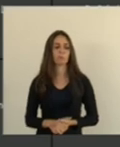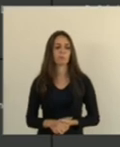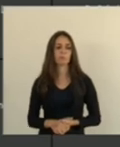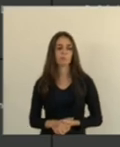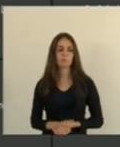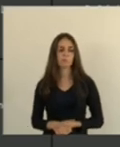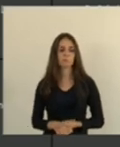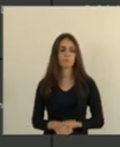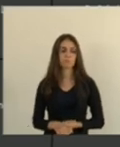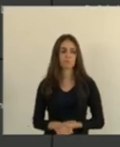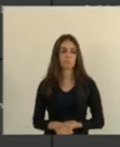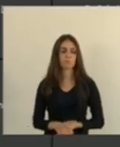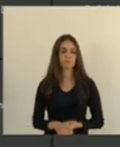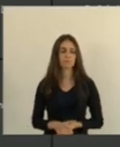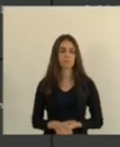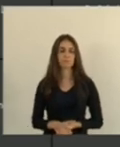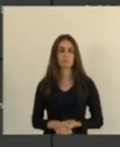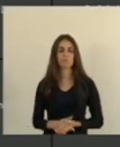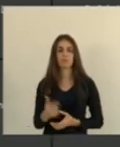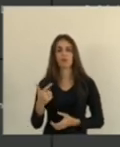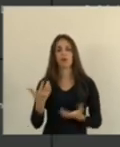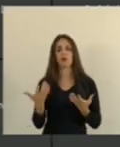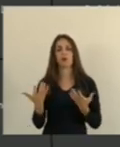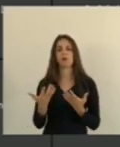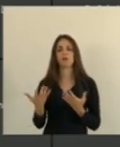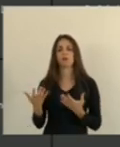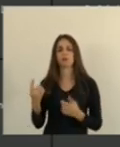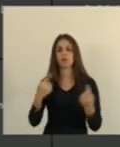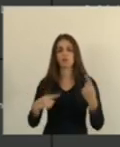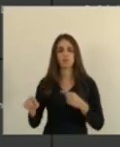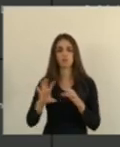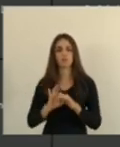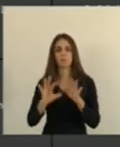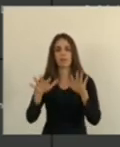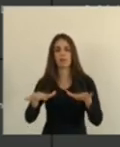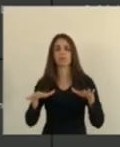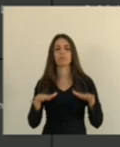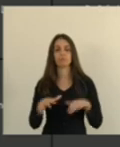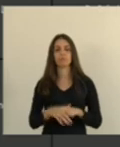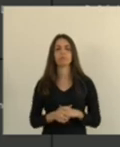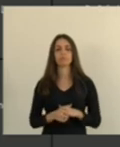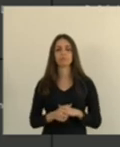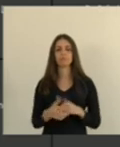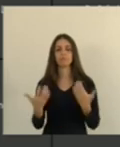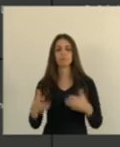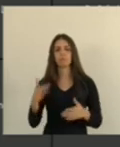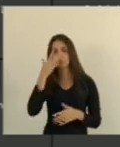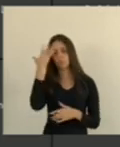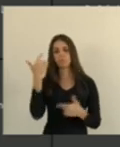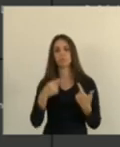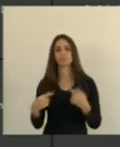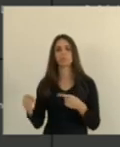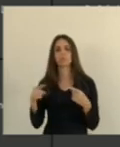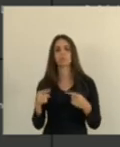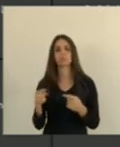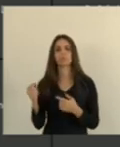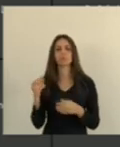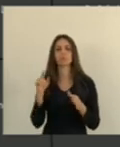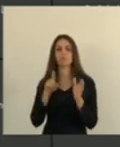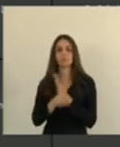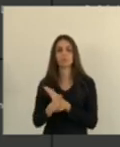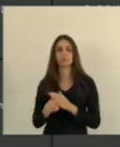viram e aprovação nas demais comissões a matéria pode ser discutida em plenário não tem o que que ele discutiu na